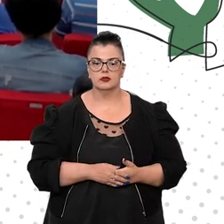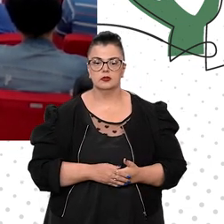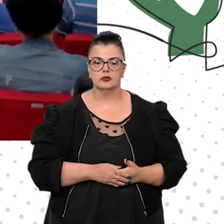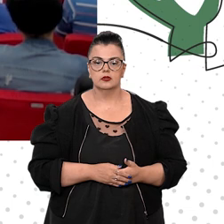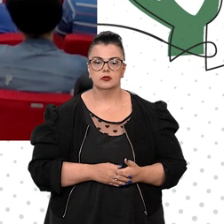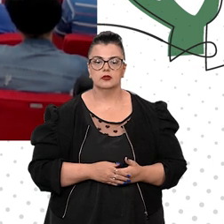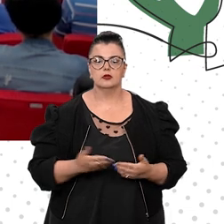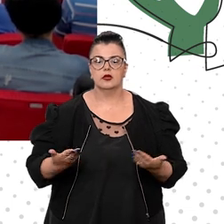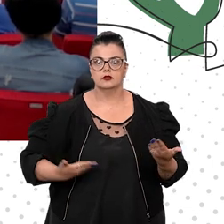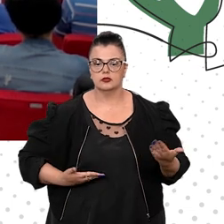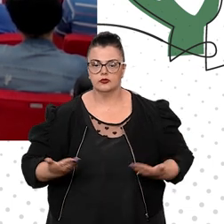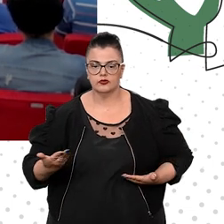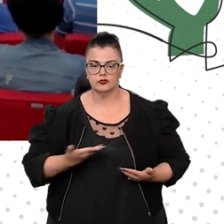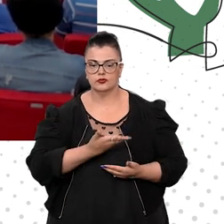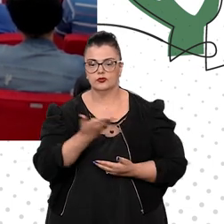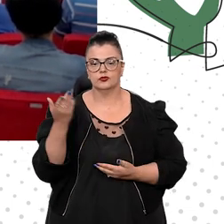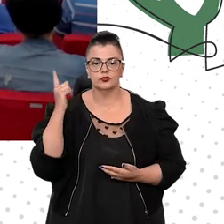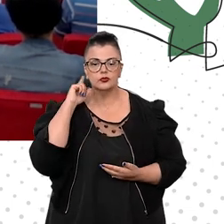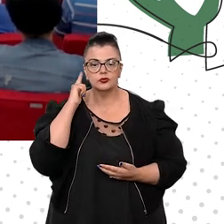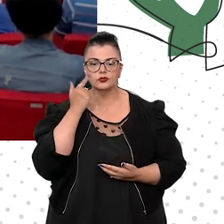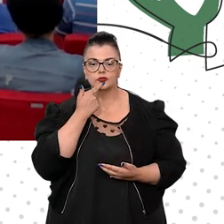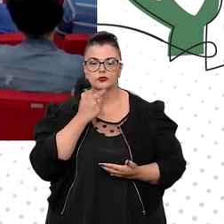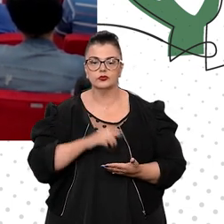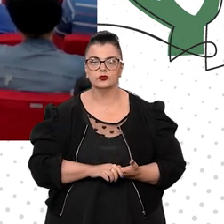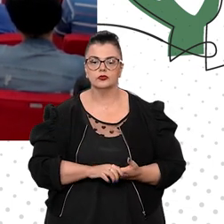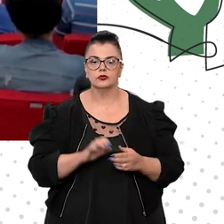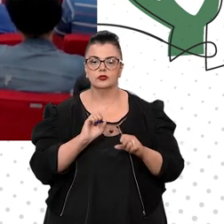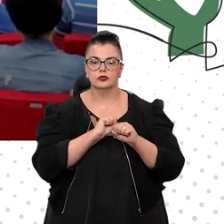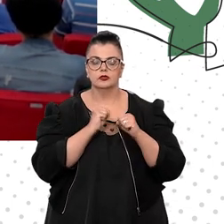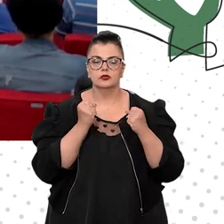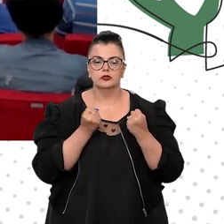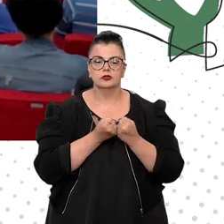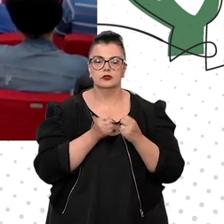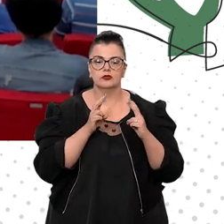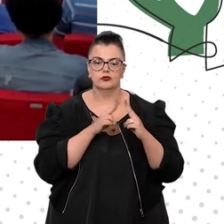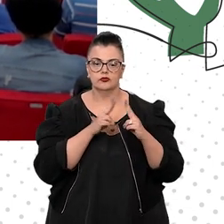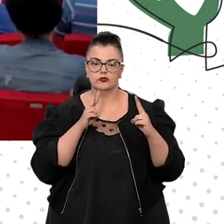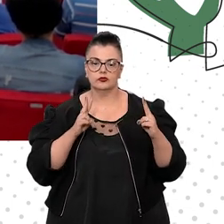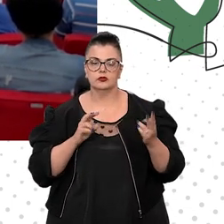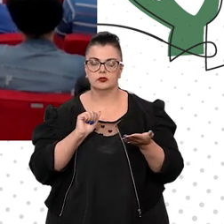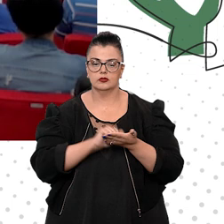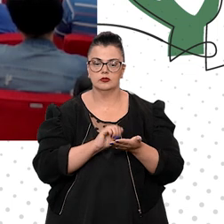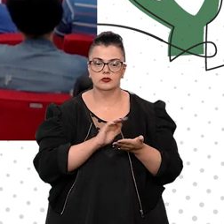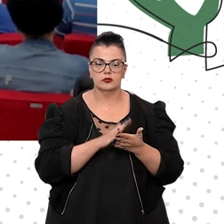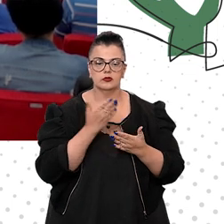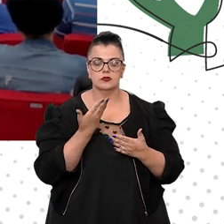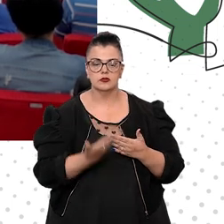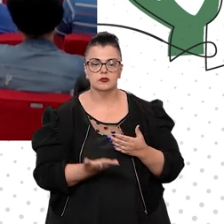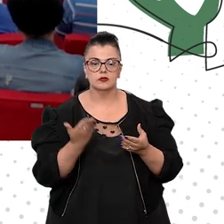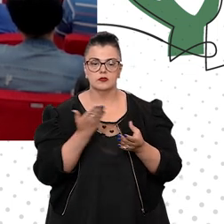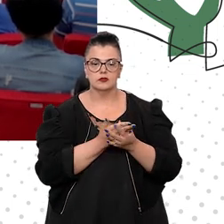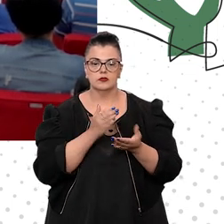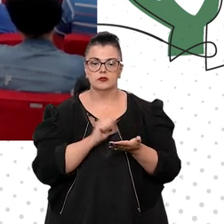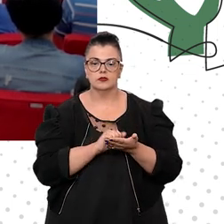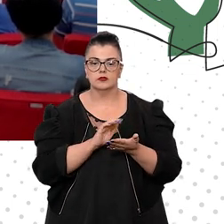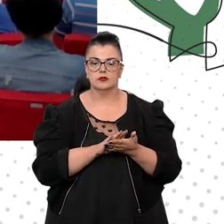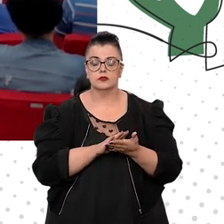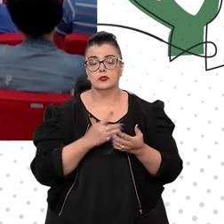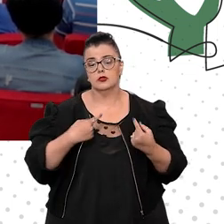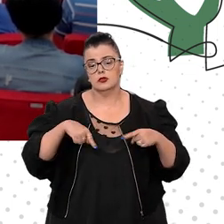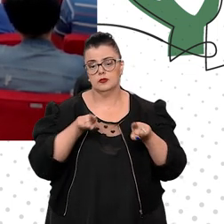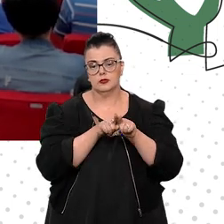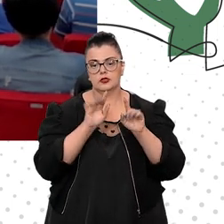os colaboradores surdos da sessão de virtualização de petições e processos, bem como os seus